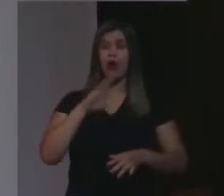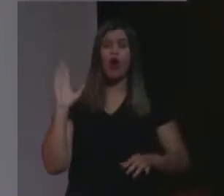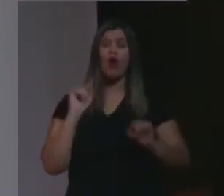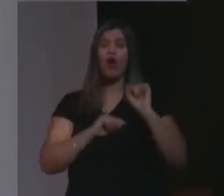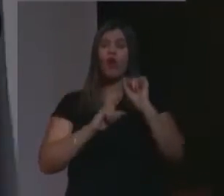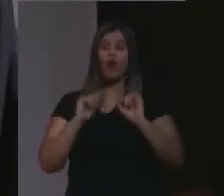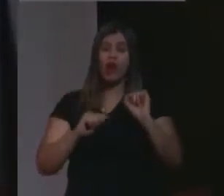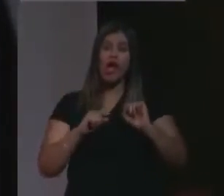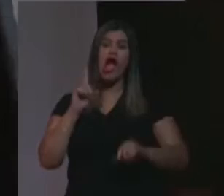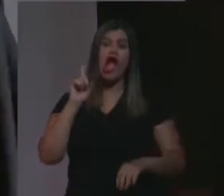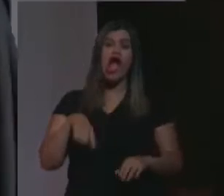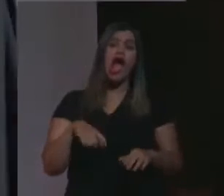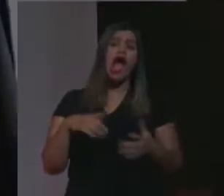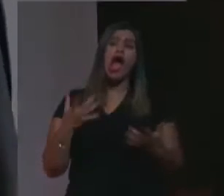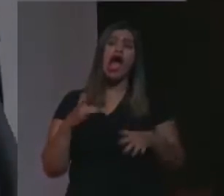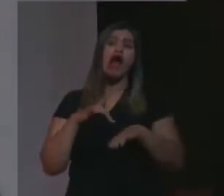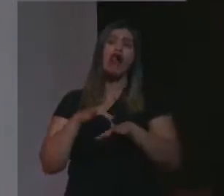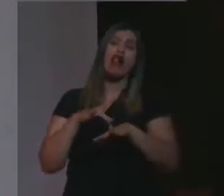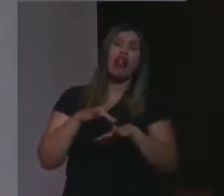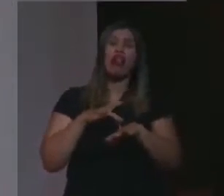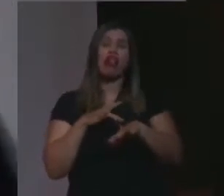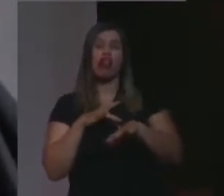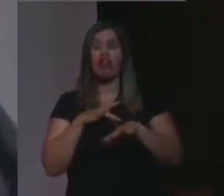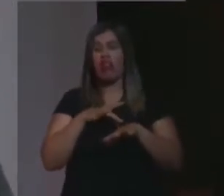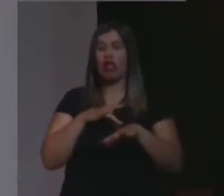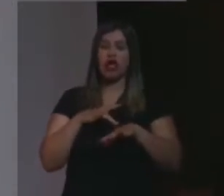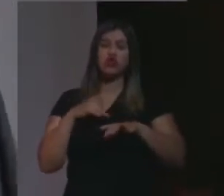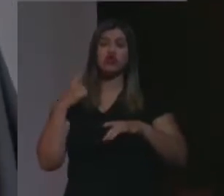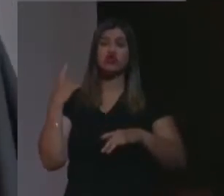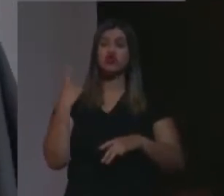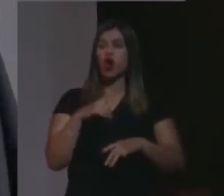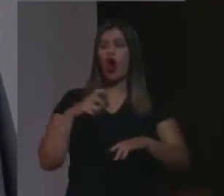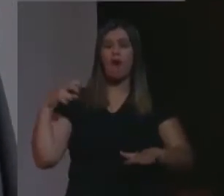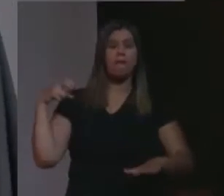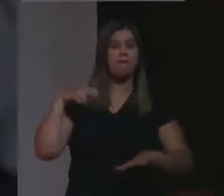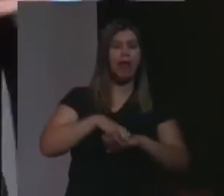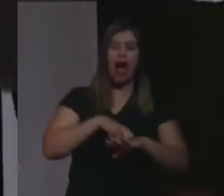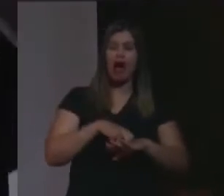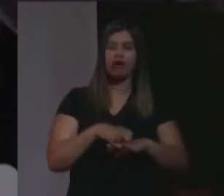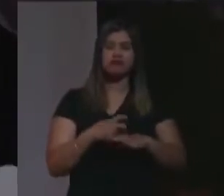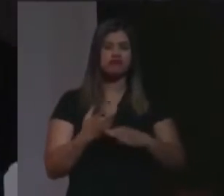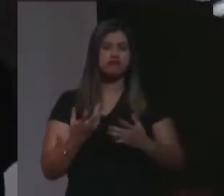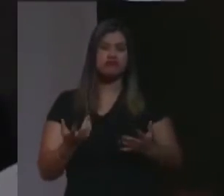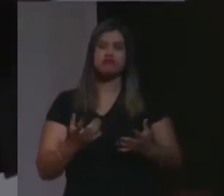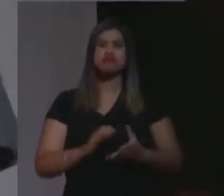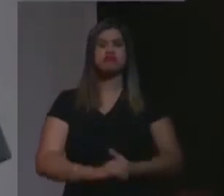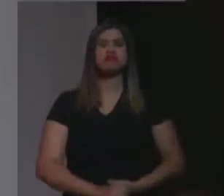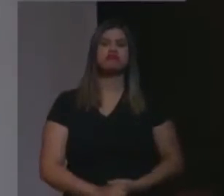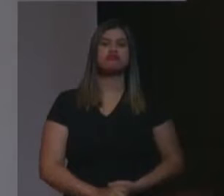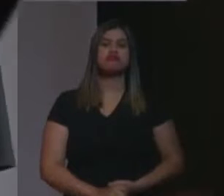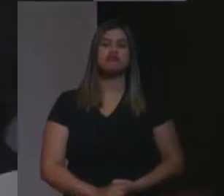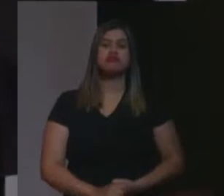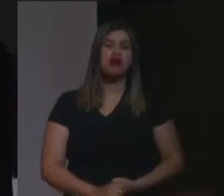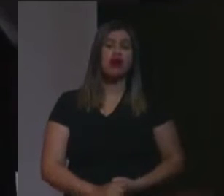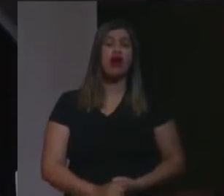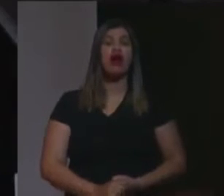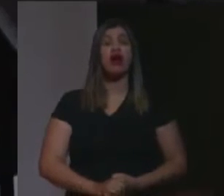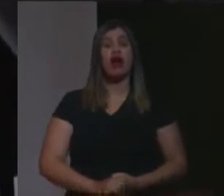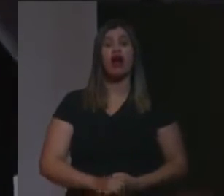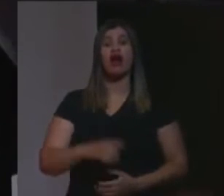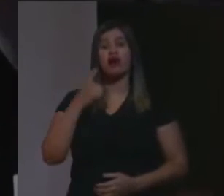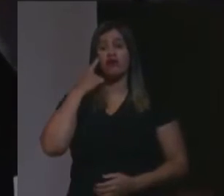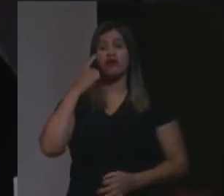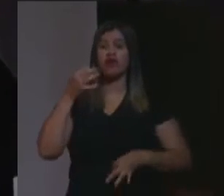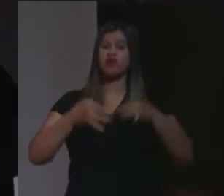apenas de faz de conta, um circo apenas para condenar e punir, como nós vemos na própria justiça